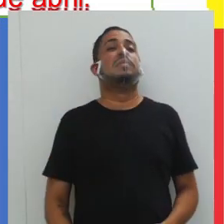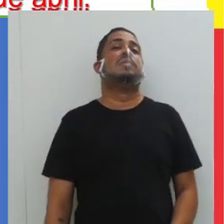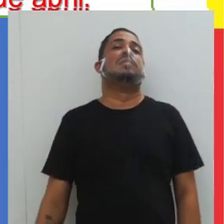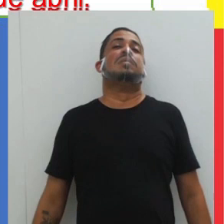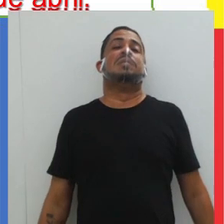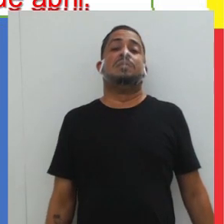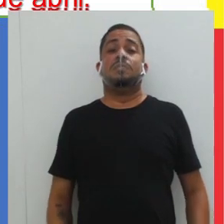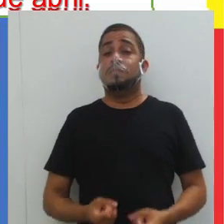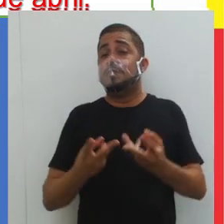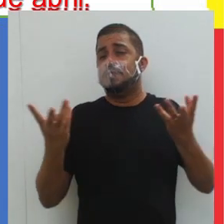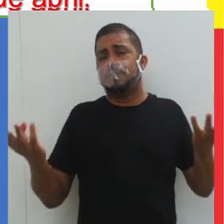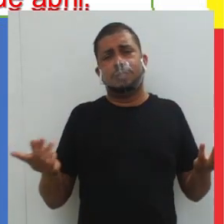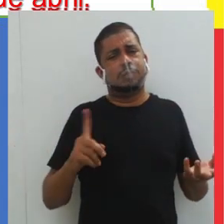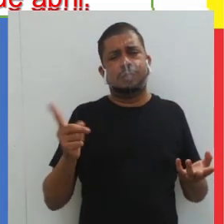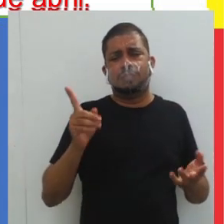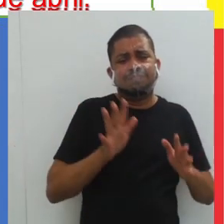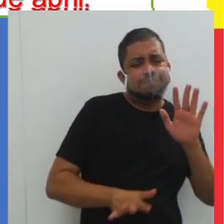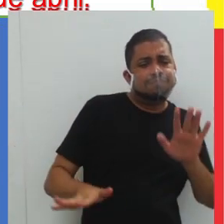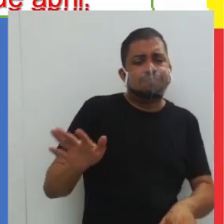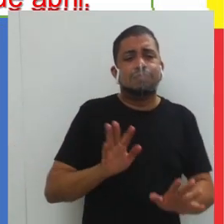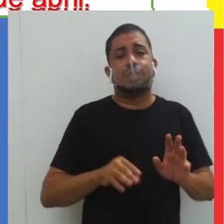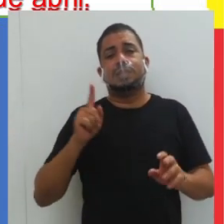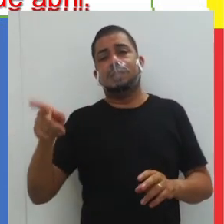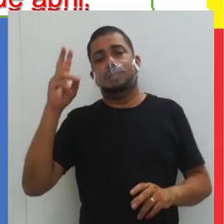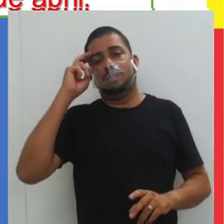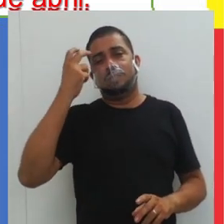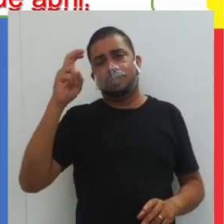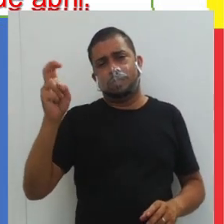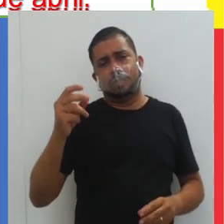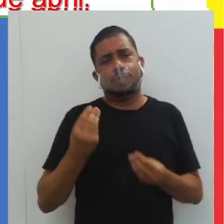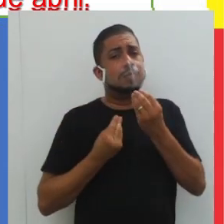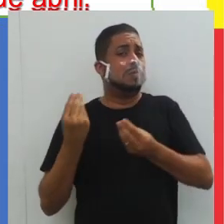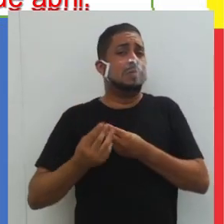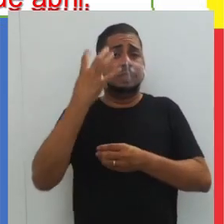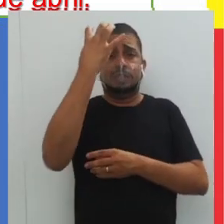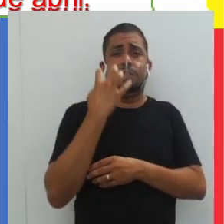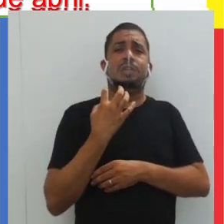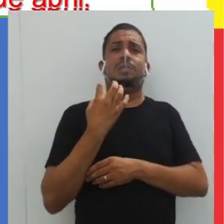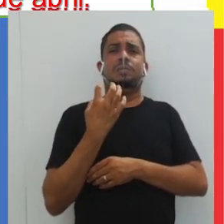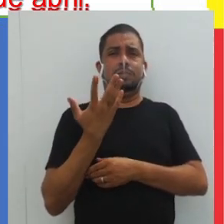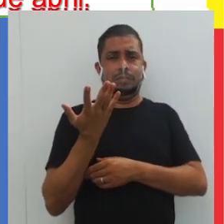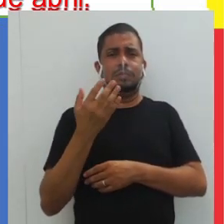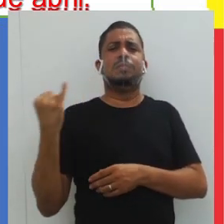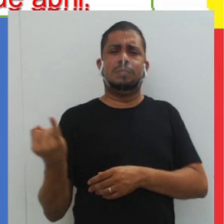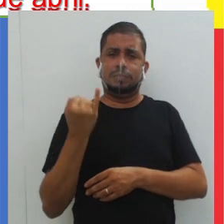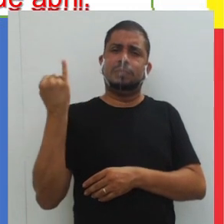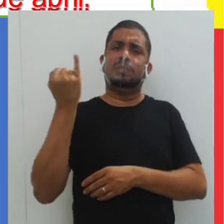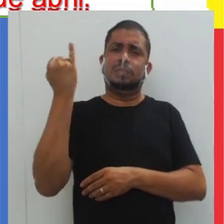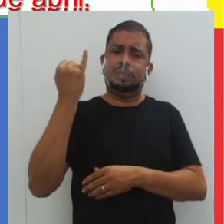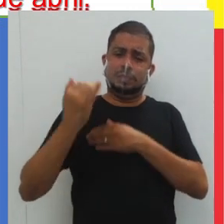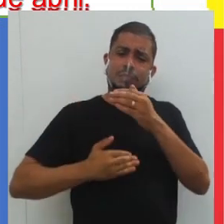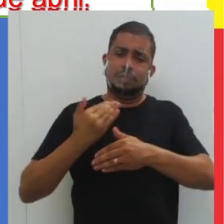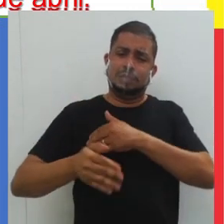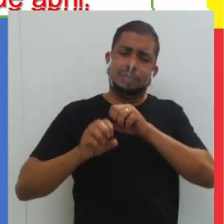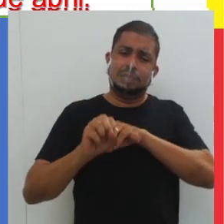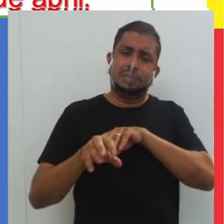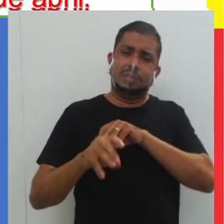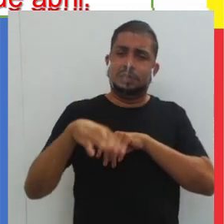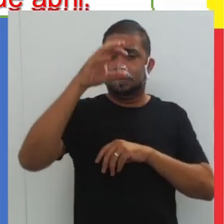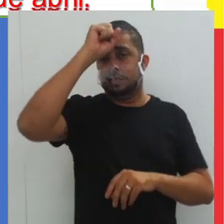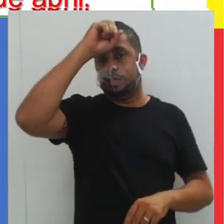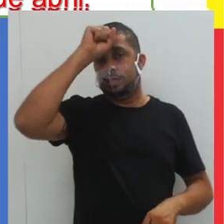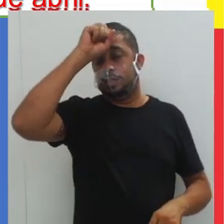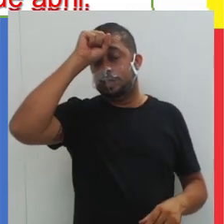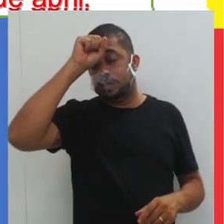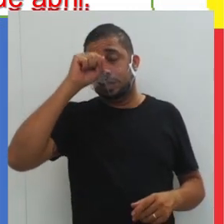muitos não tratam a cultura como um aspecto sério e imprescindível no processo de ensino e